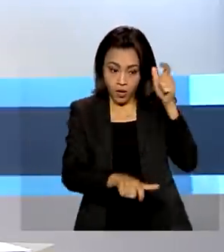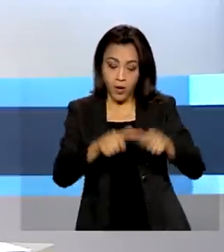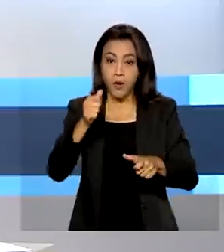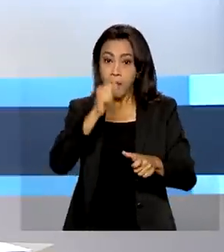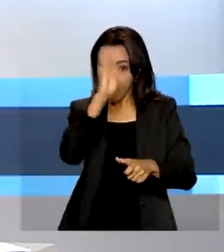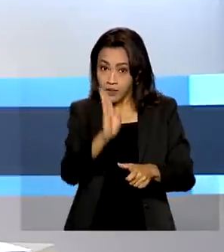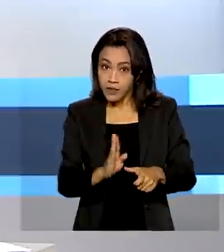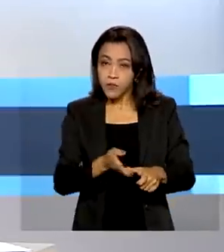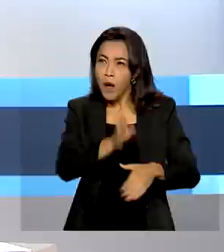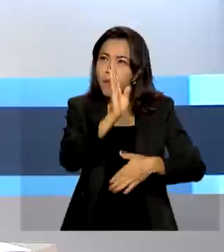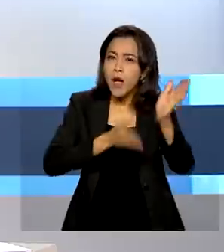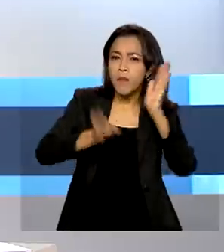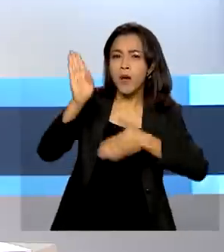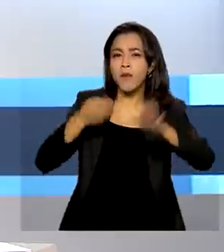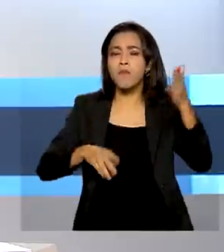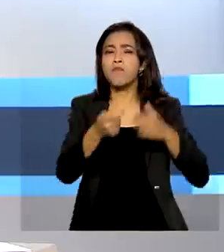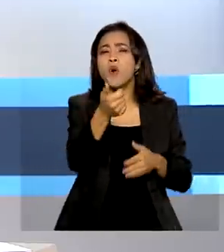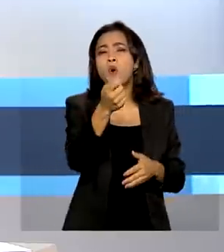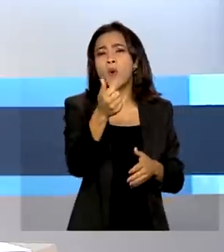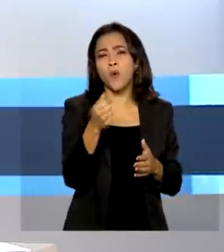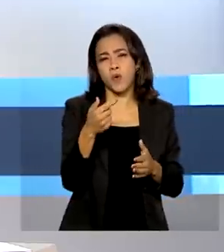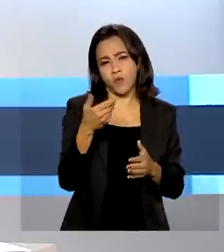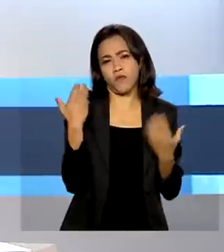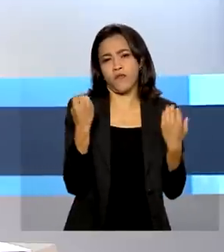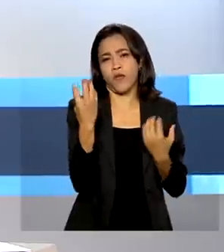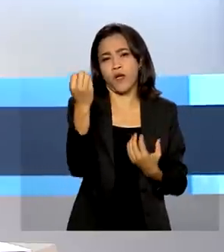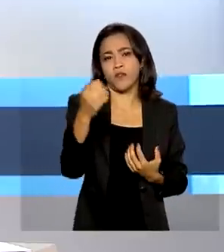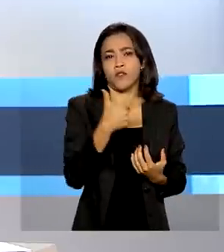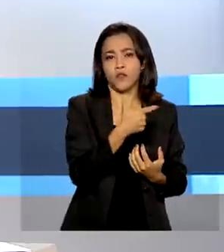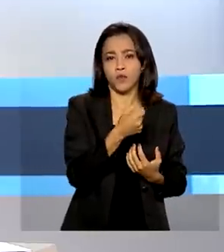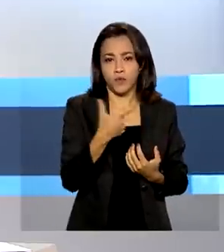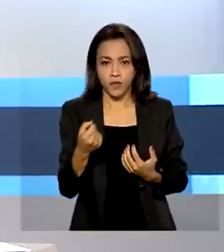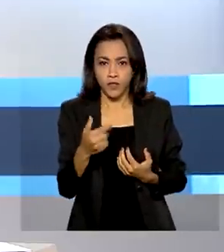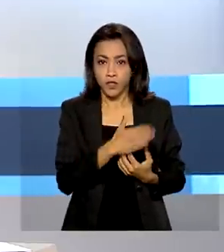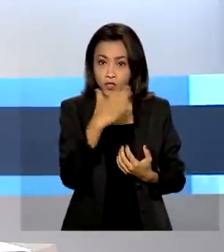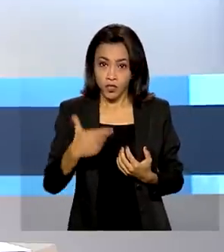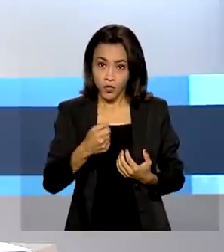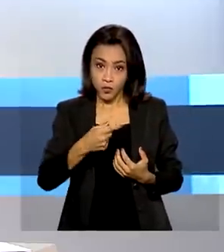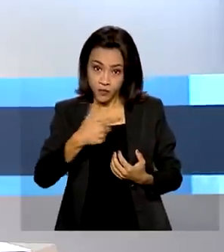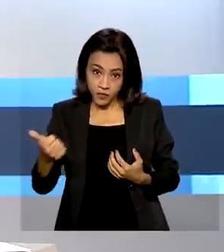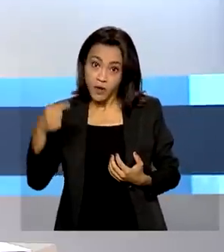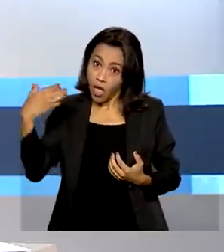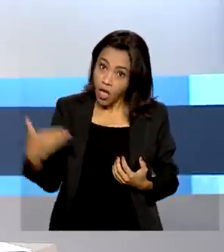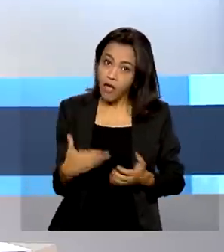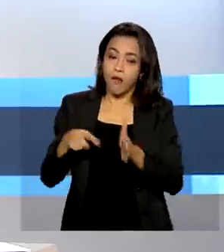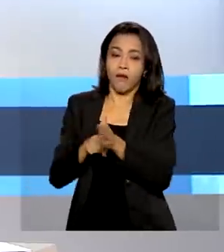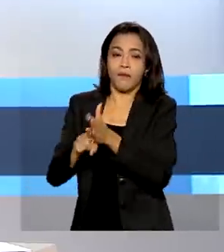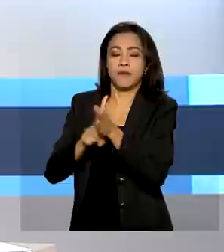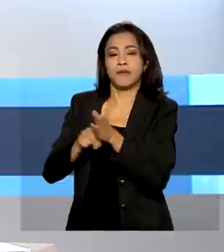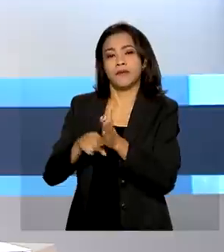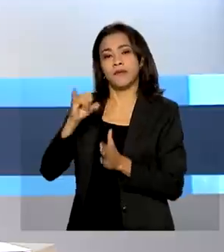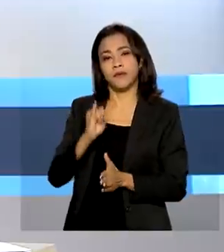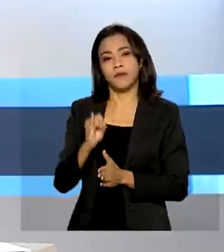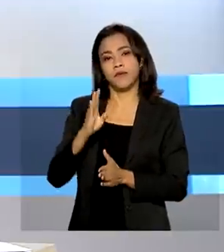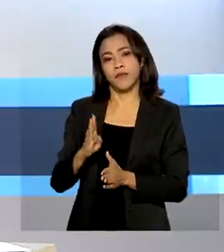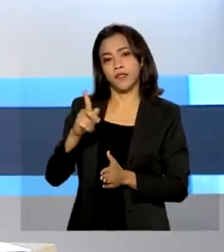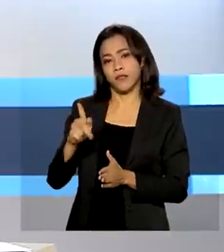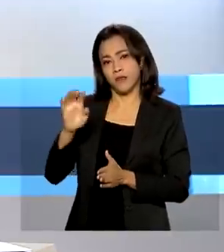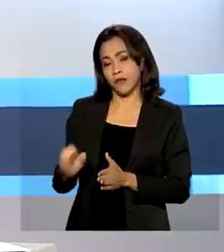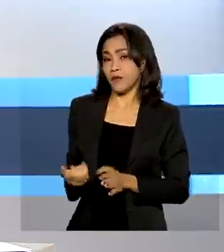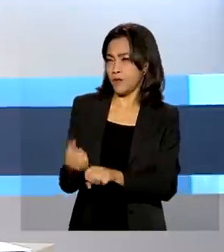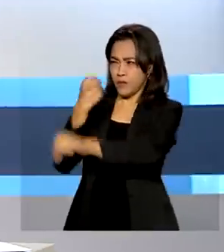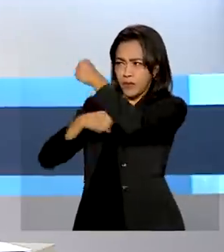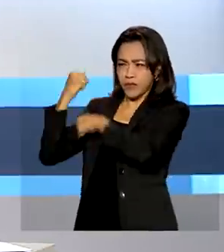em 2020 e 2021, foi o que confirmou uma pesquisa do IBGE. No ano passado, apenas